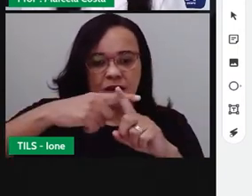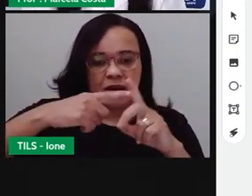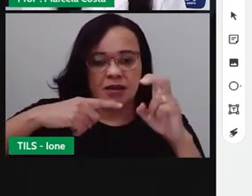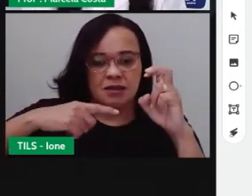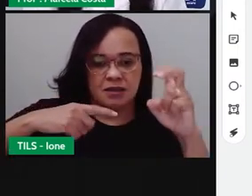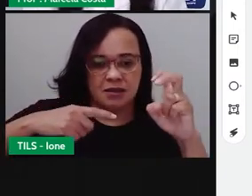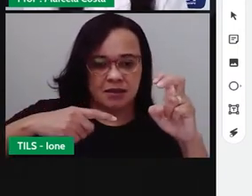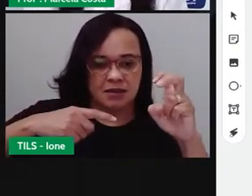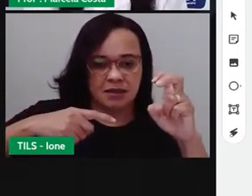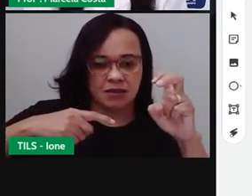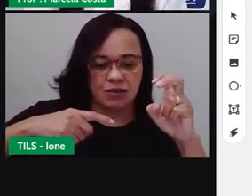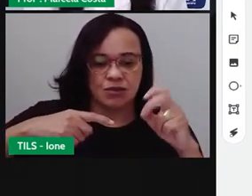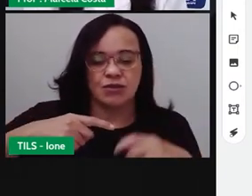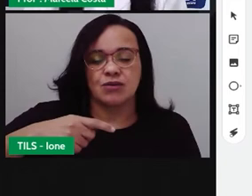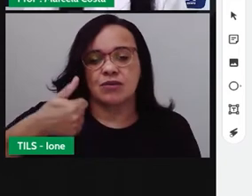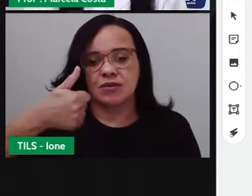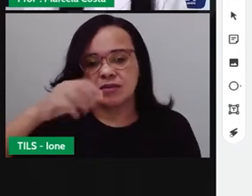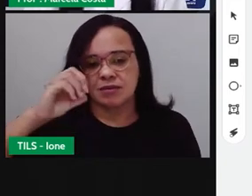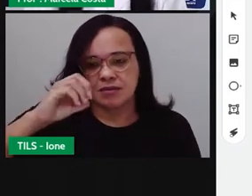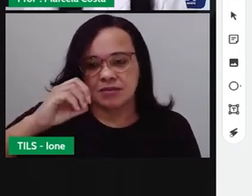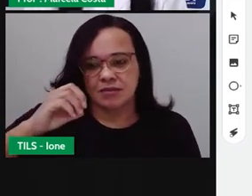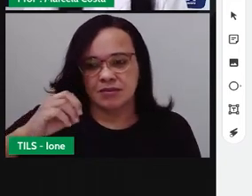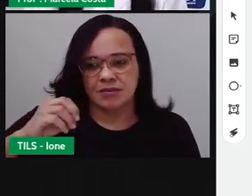4, 5, 6.